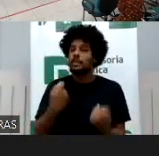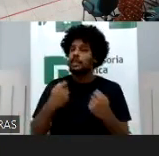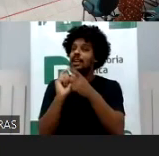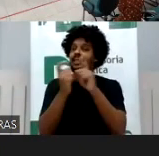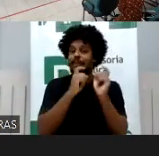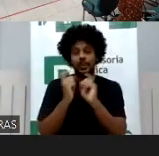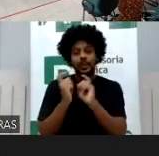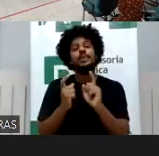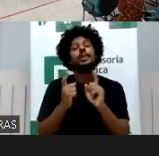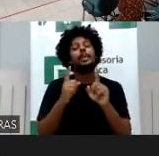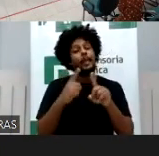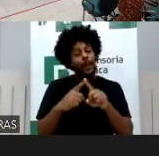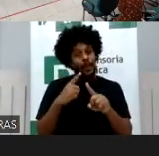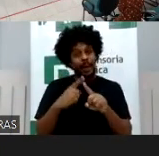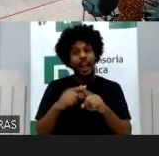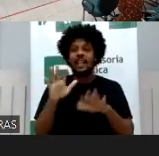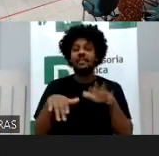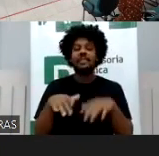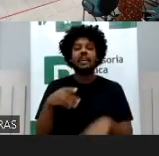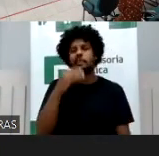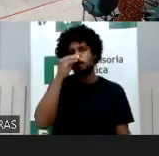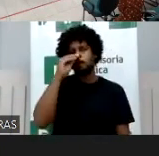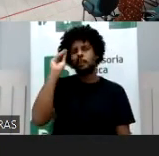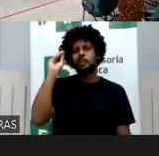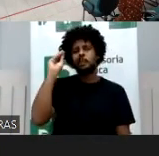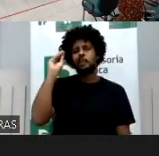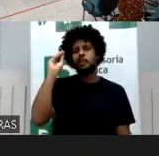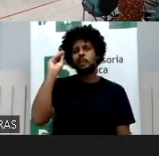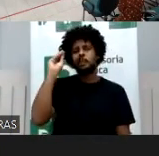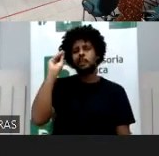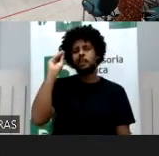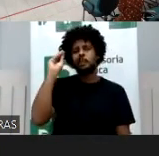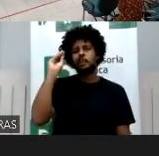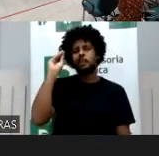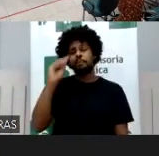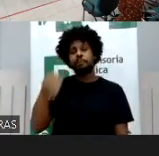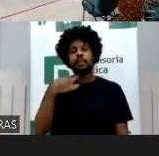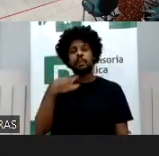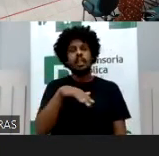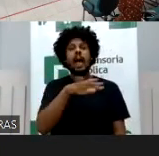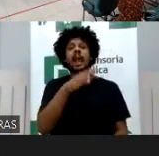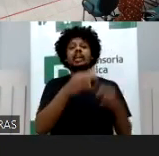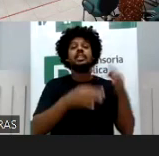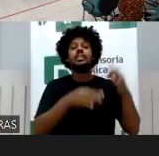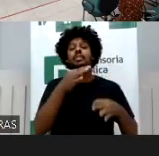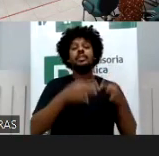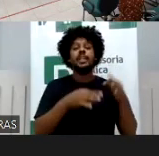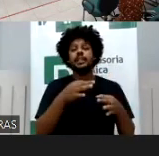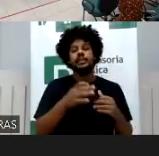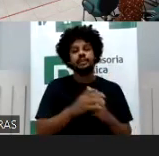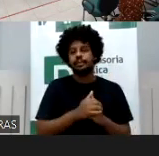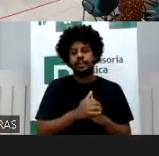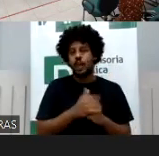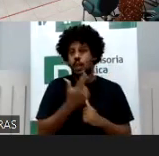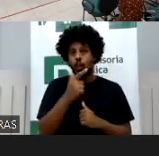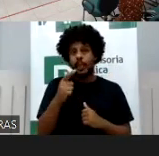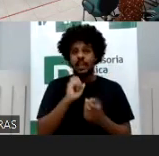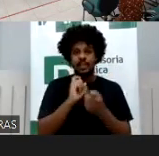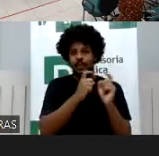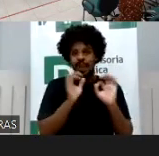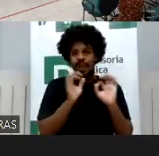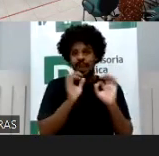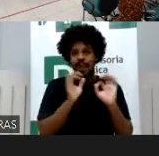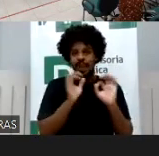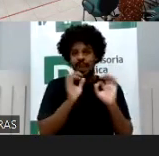debates, porque a infância é muito menosprezada no debate jurídico e se incomoda muito, porque a infância não contrata, né? Não vai, não paga. Então,